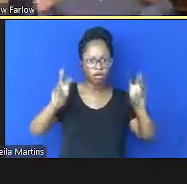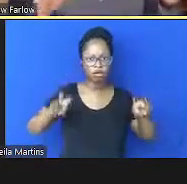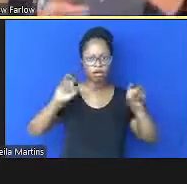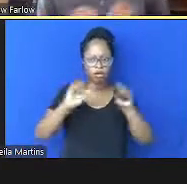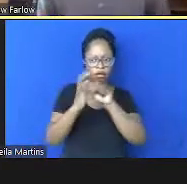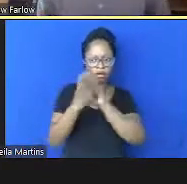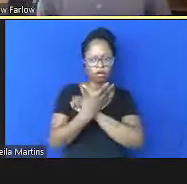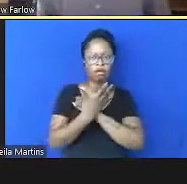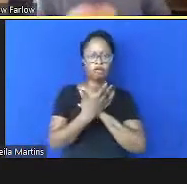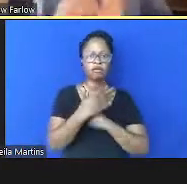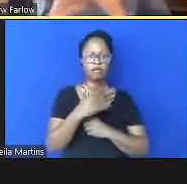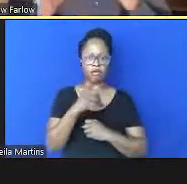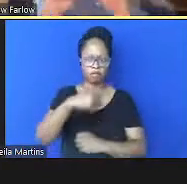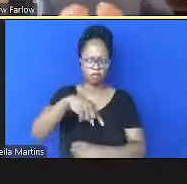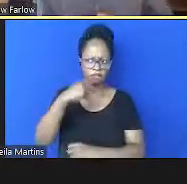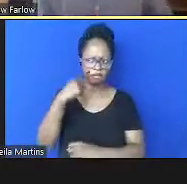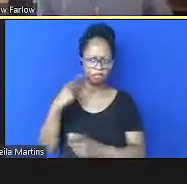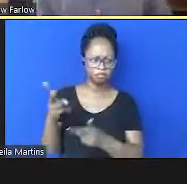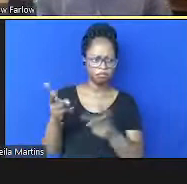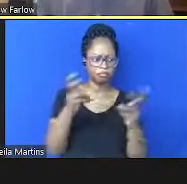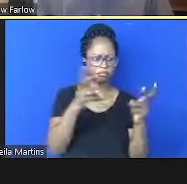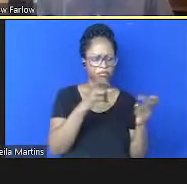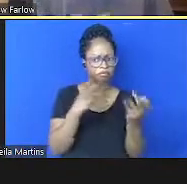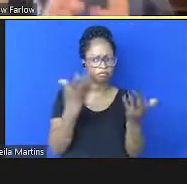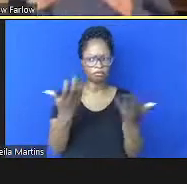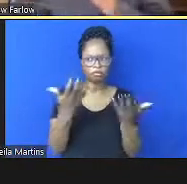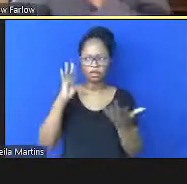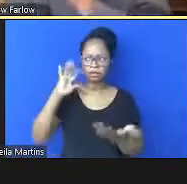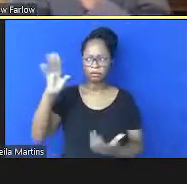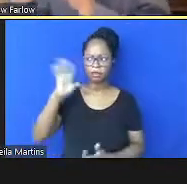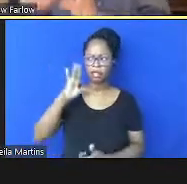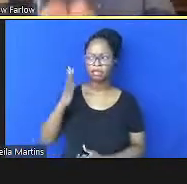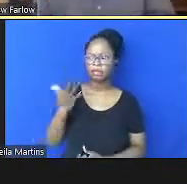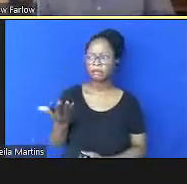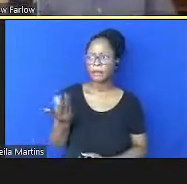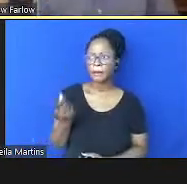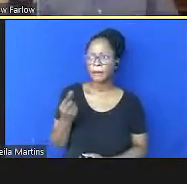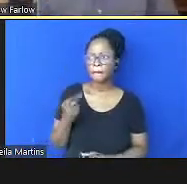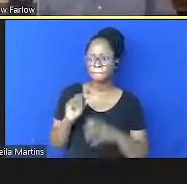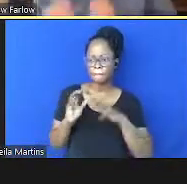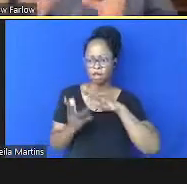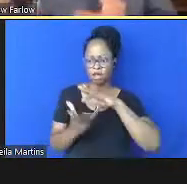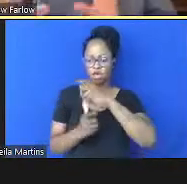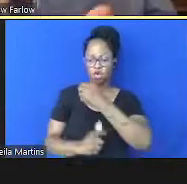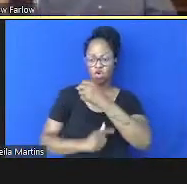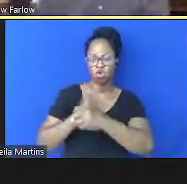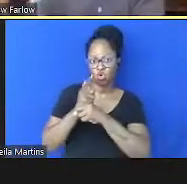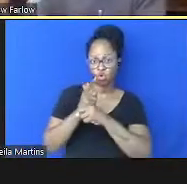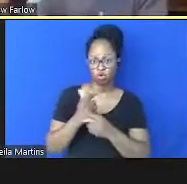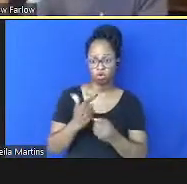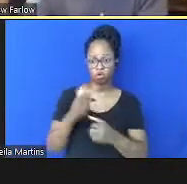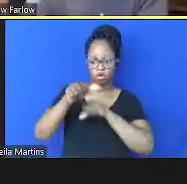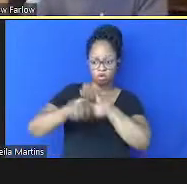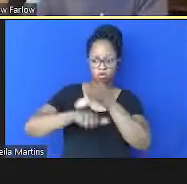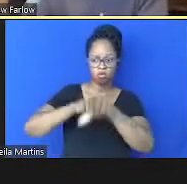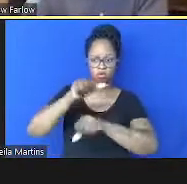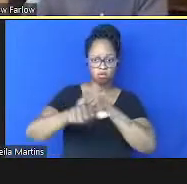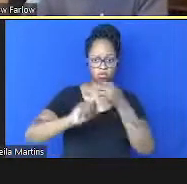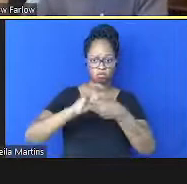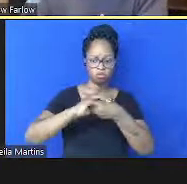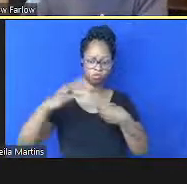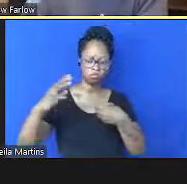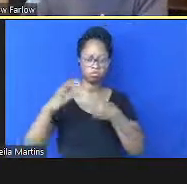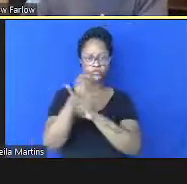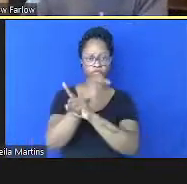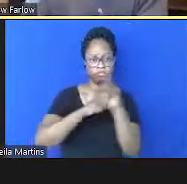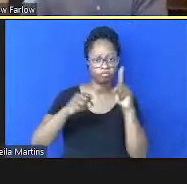e a gente pensa na então a globalização das mudanças democráticas e sociais os